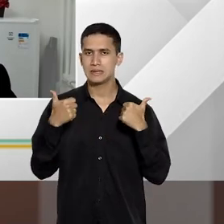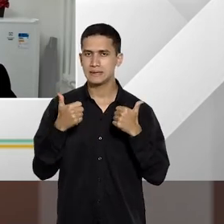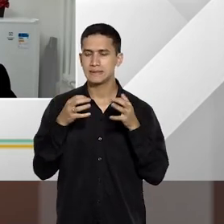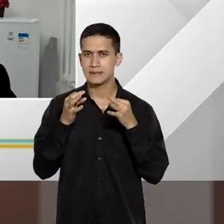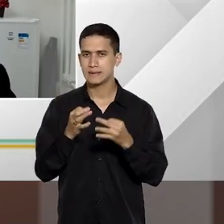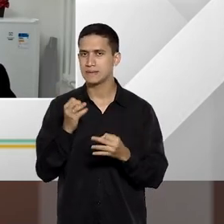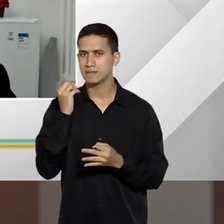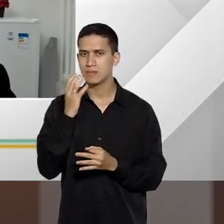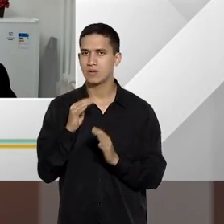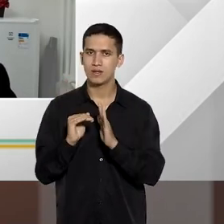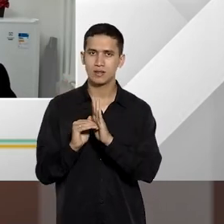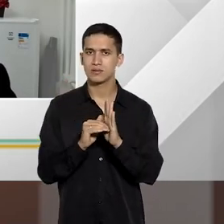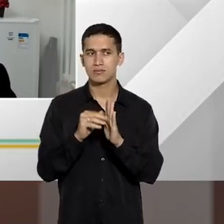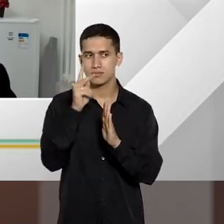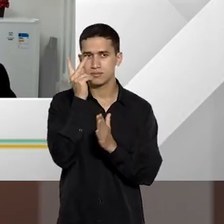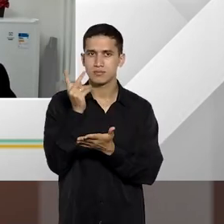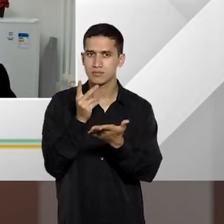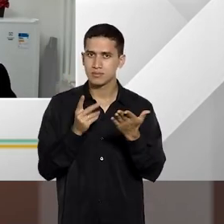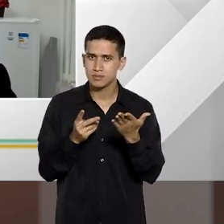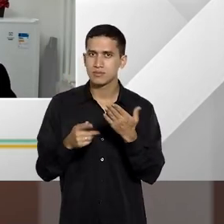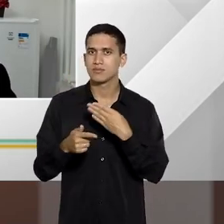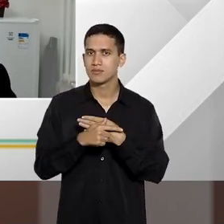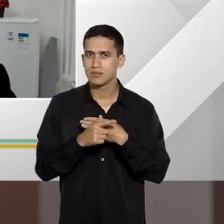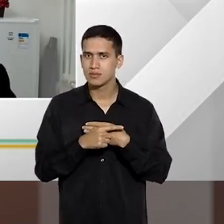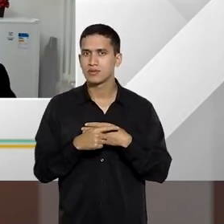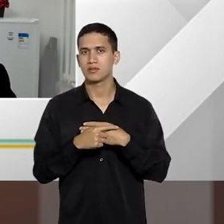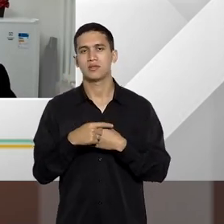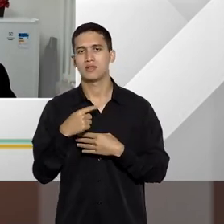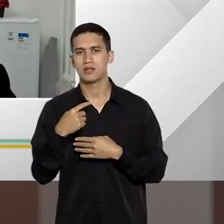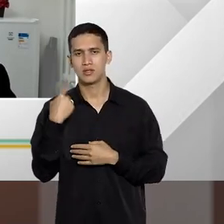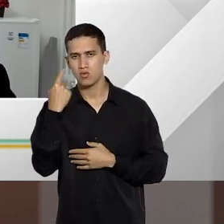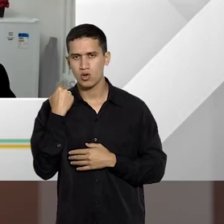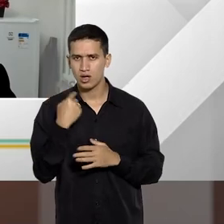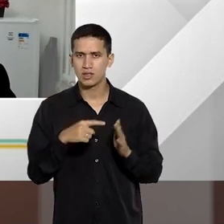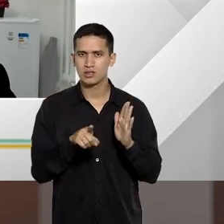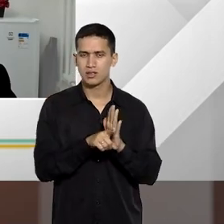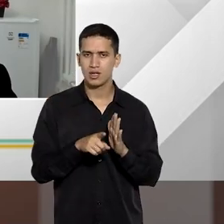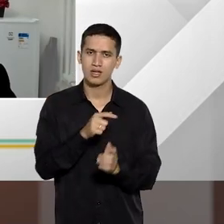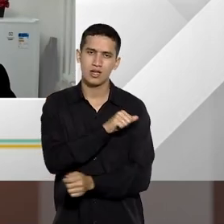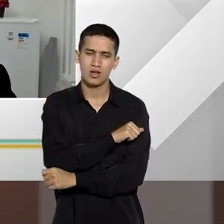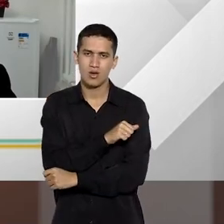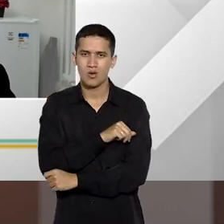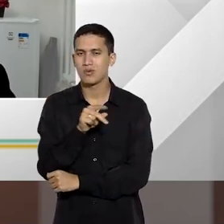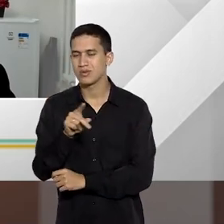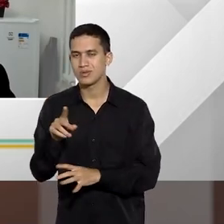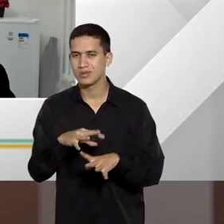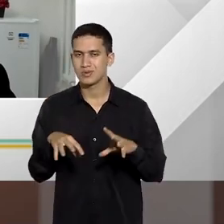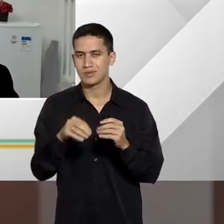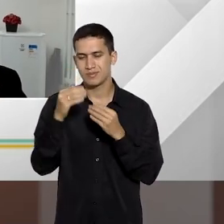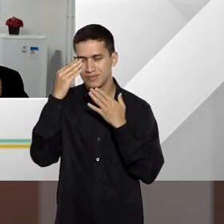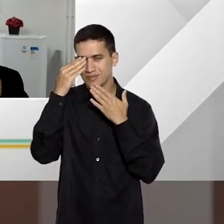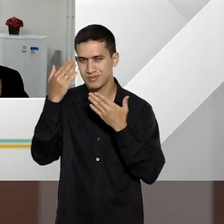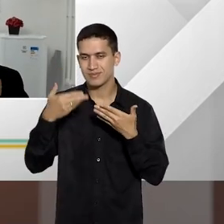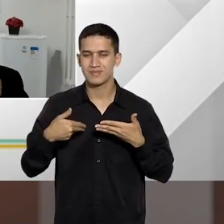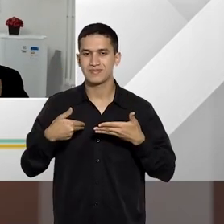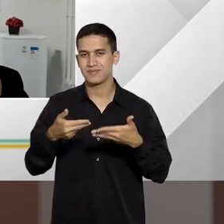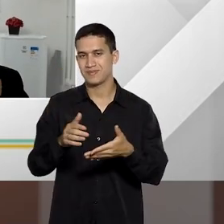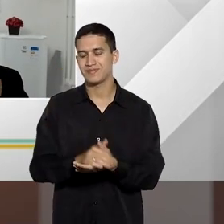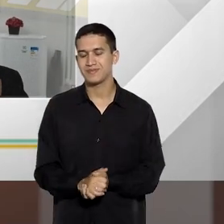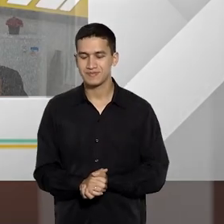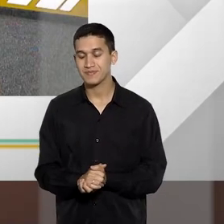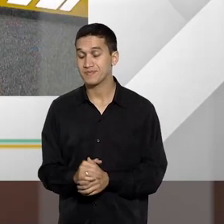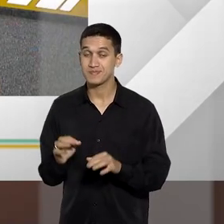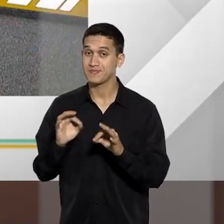demais o operador do direito, ajuda demais os professores, os alunos e todo mundo. Muito obrigado e obrigado pela oportunidade. Excelentes